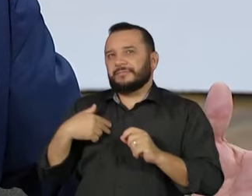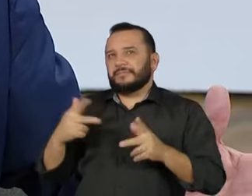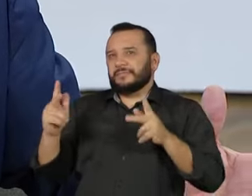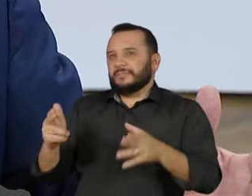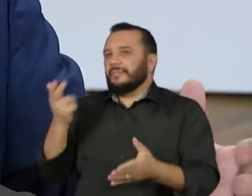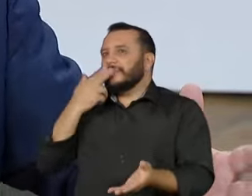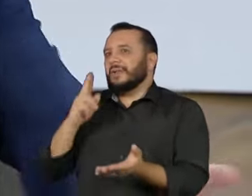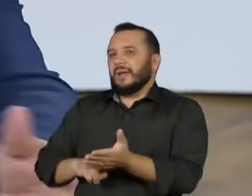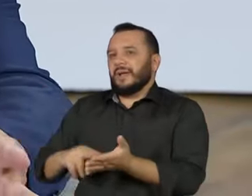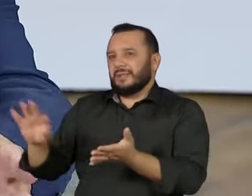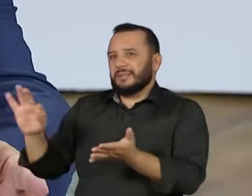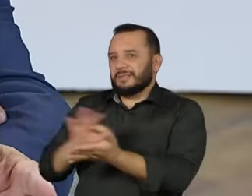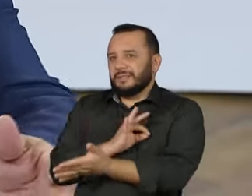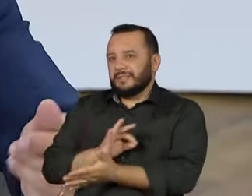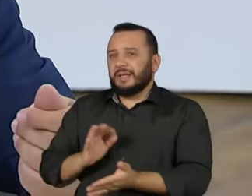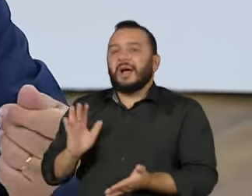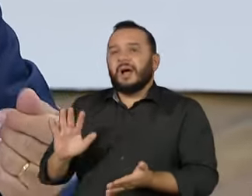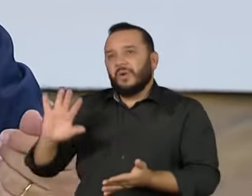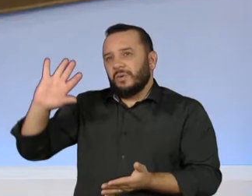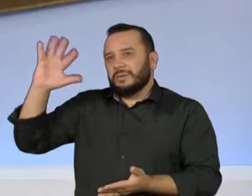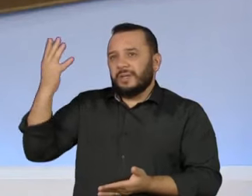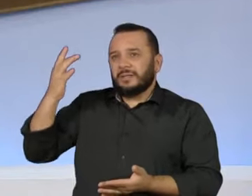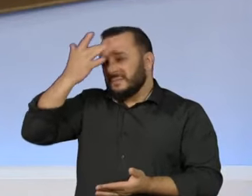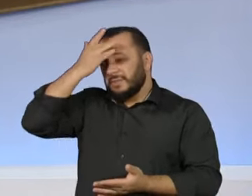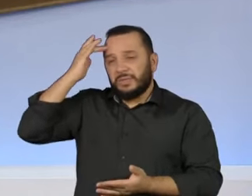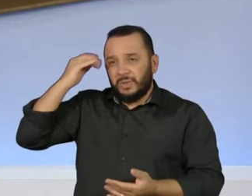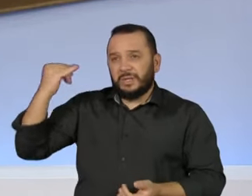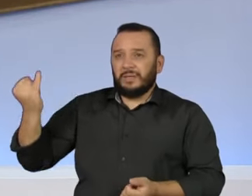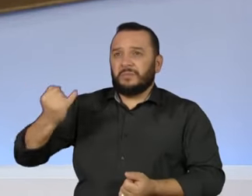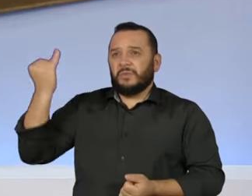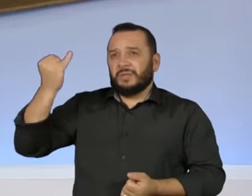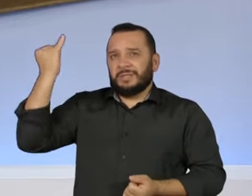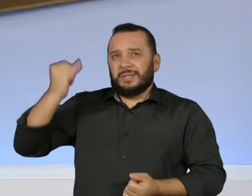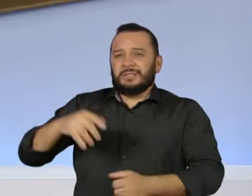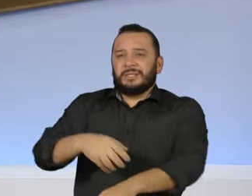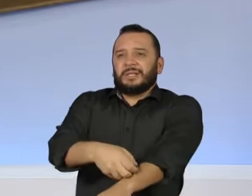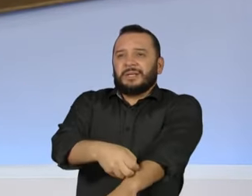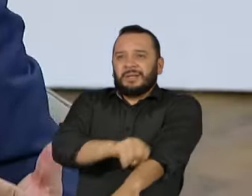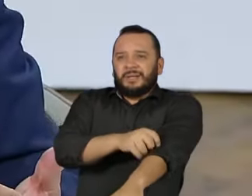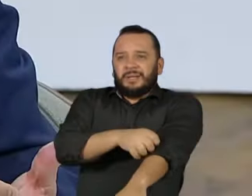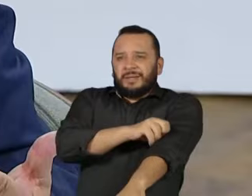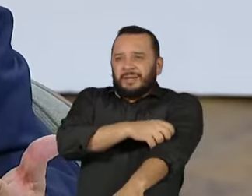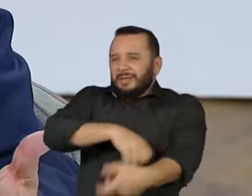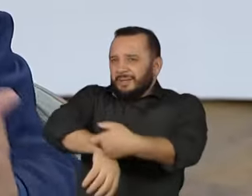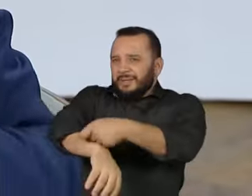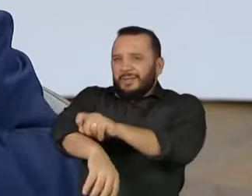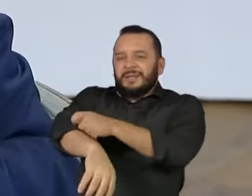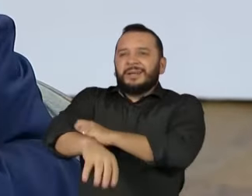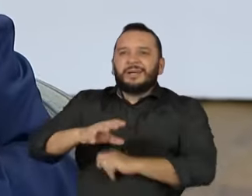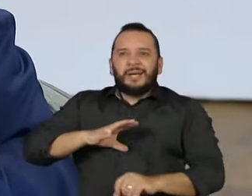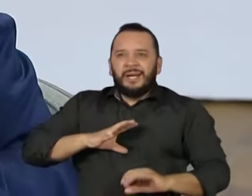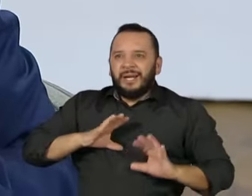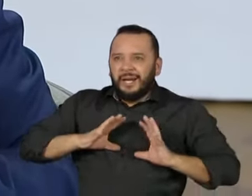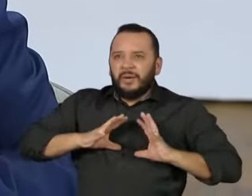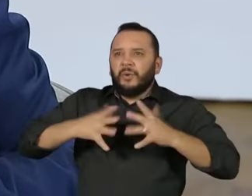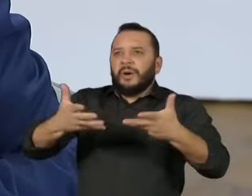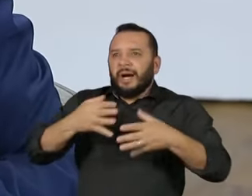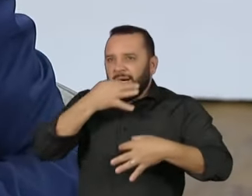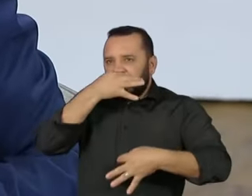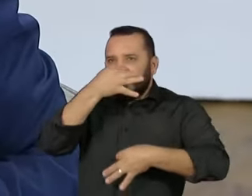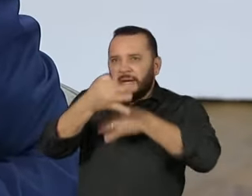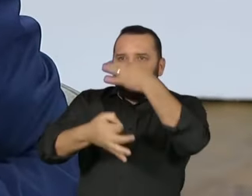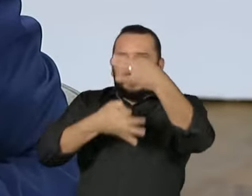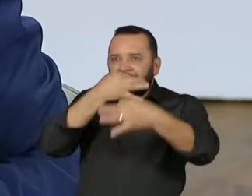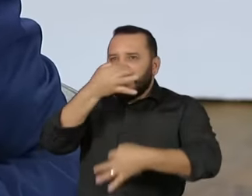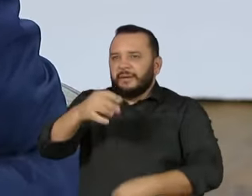acontece com gente importante arregaçando as mangas e tendo coragem de se posicionar. Isso acontece assim. Então,